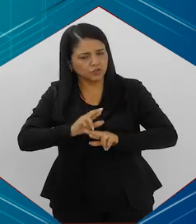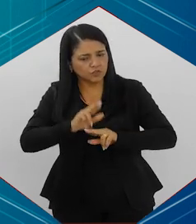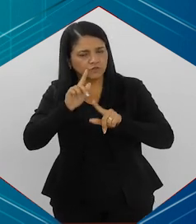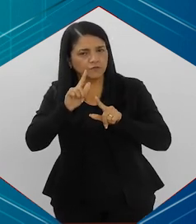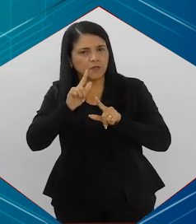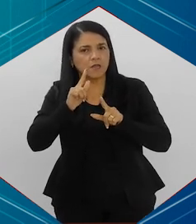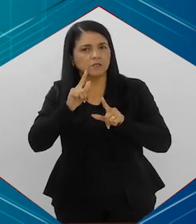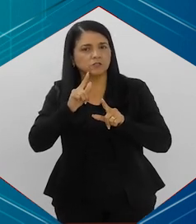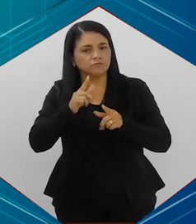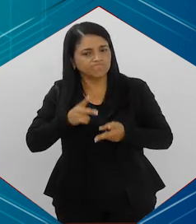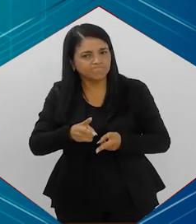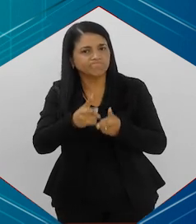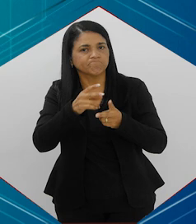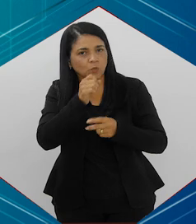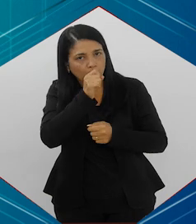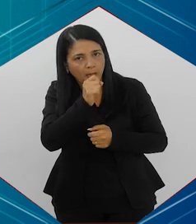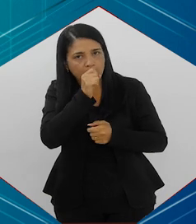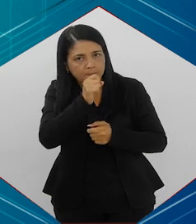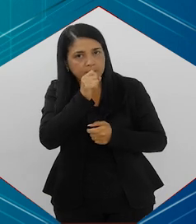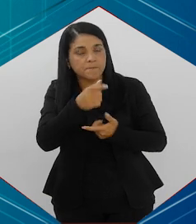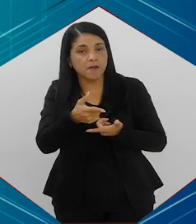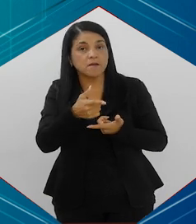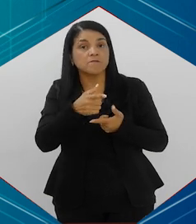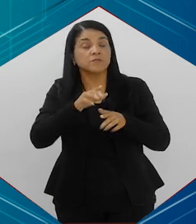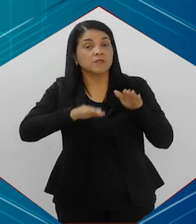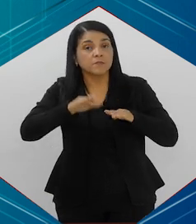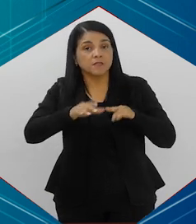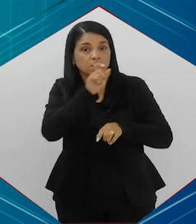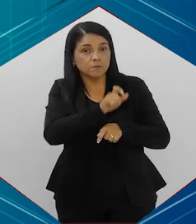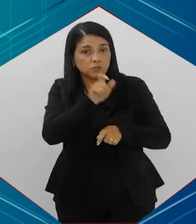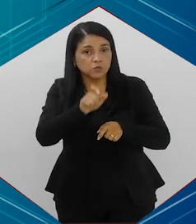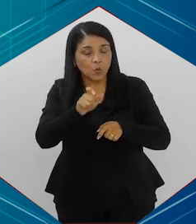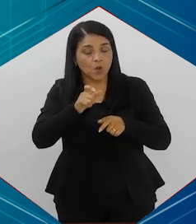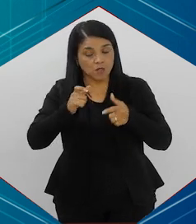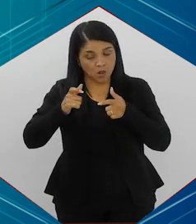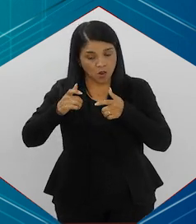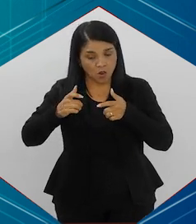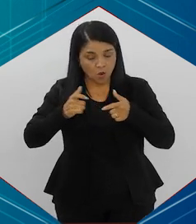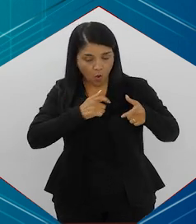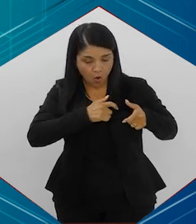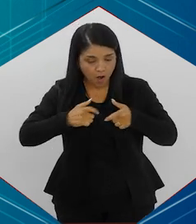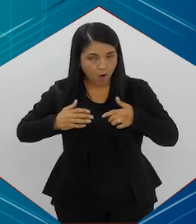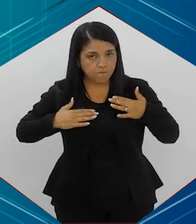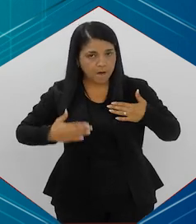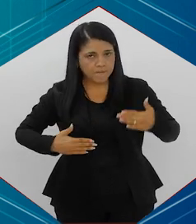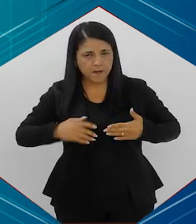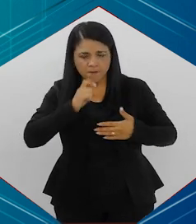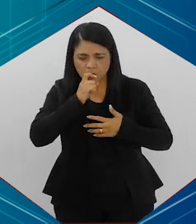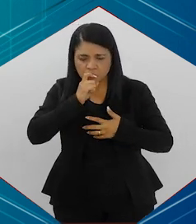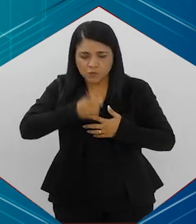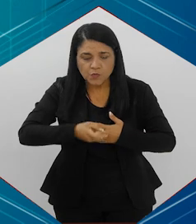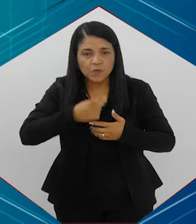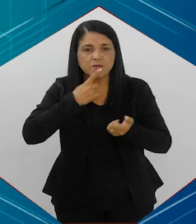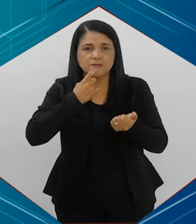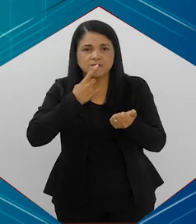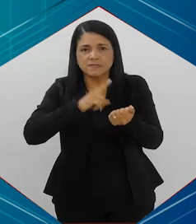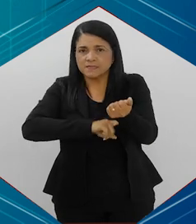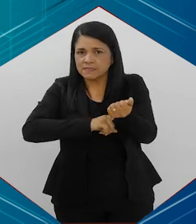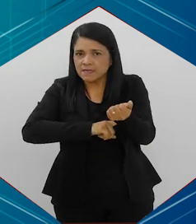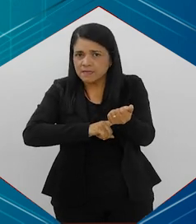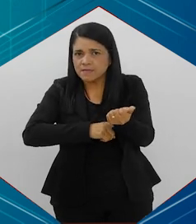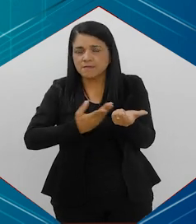contínua. Algumas pessoas, dependendo da localização, podem fazer um escarro com sangue, né?